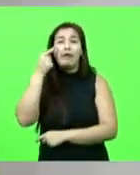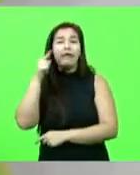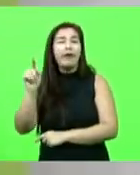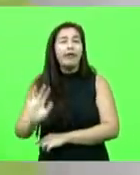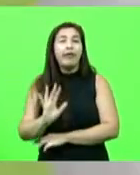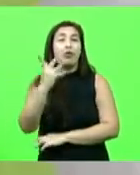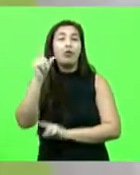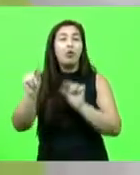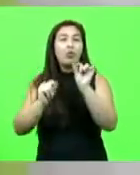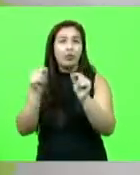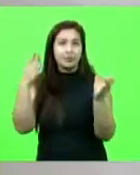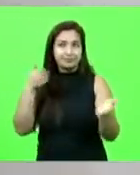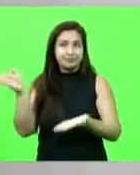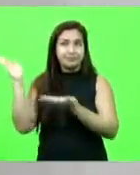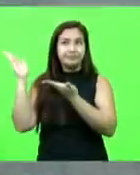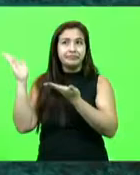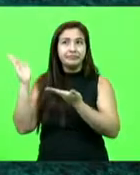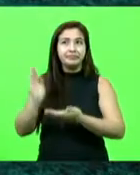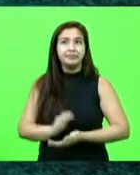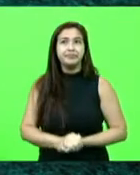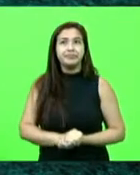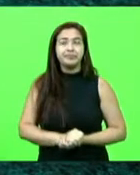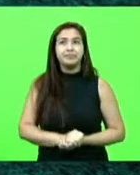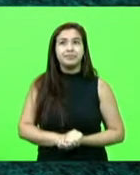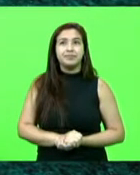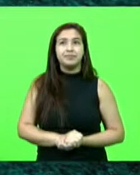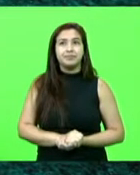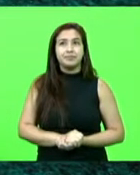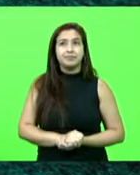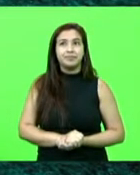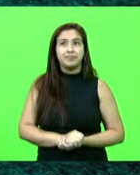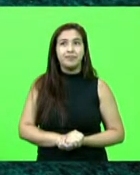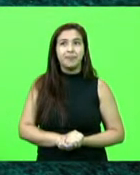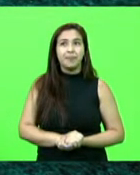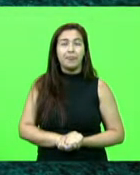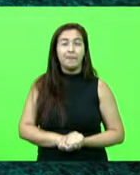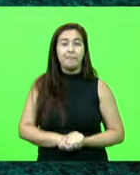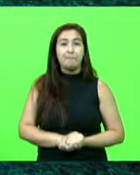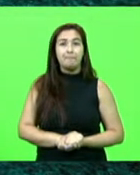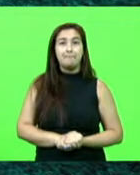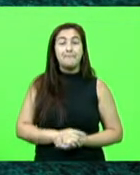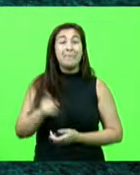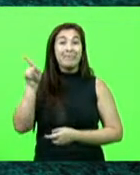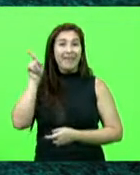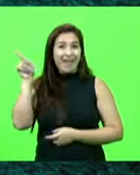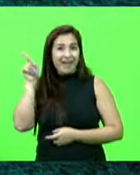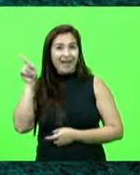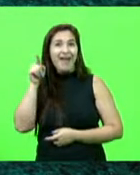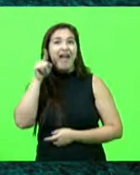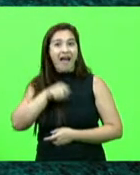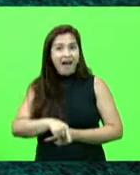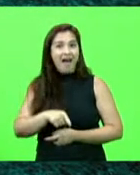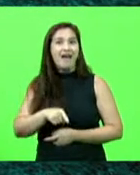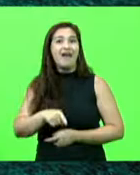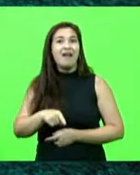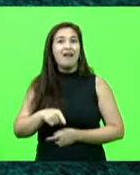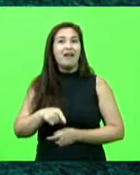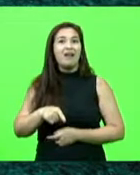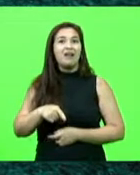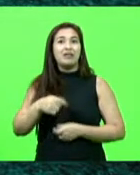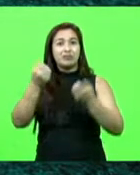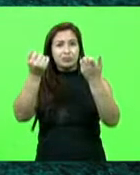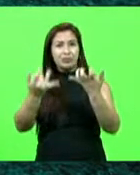sujeito. Coloca aí na tela para a gente, por favor, quero mostrar para os deputados. Essa é a ficha criminal do vereador do PT.